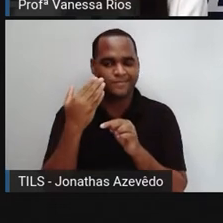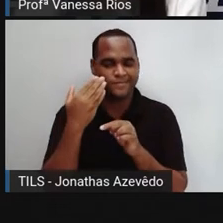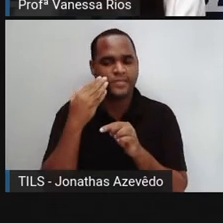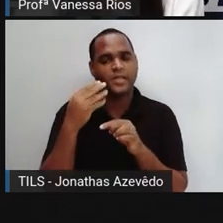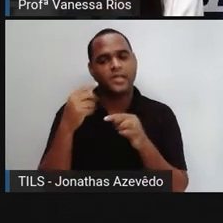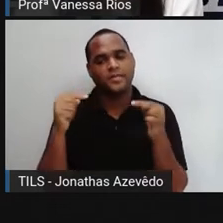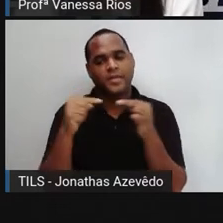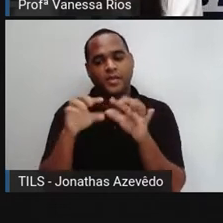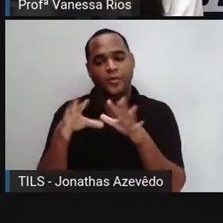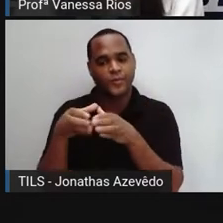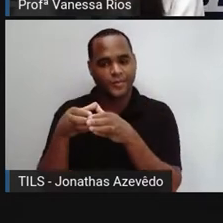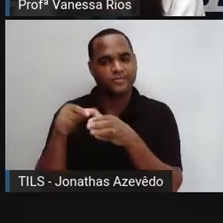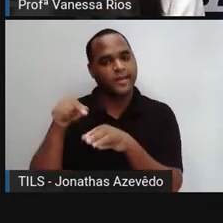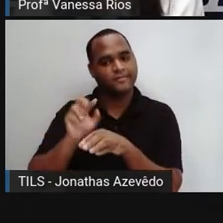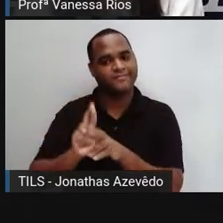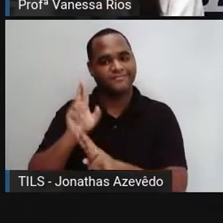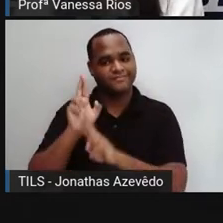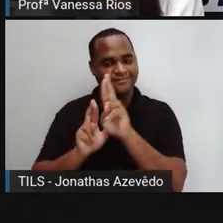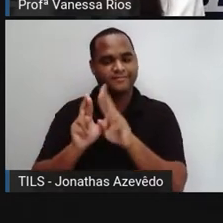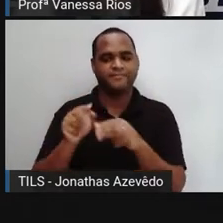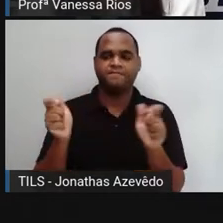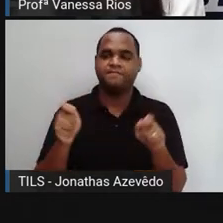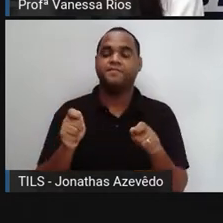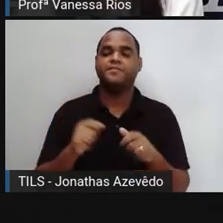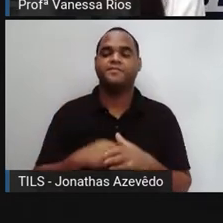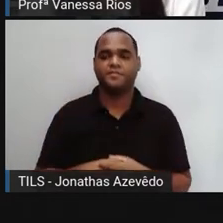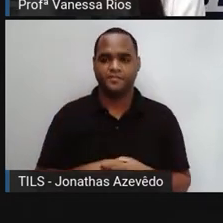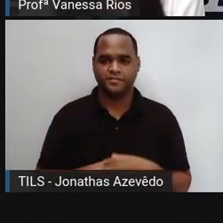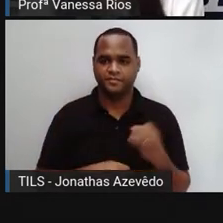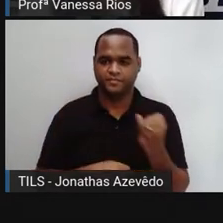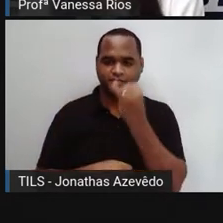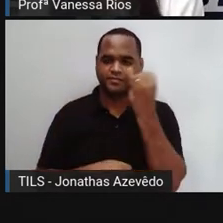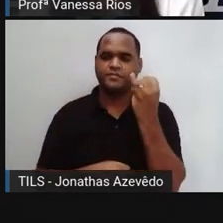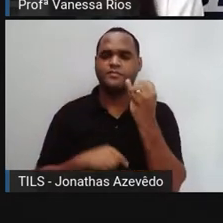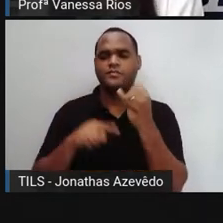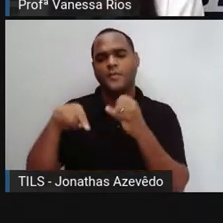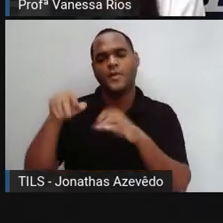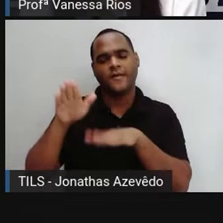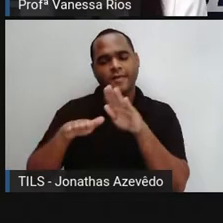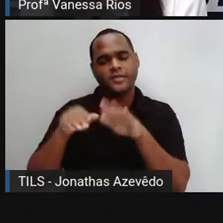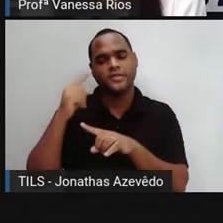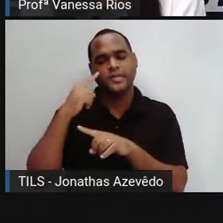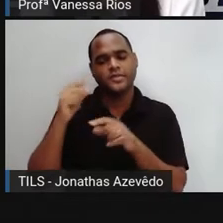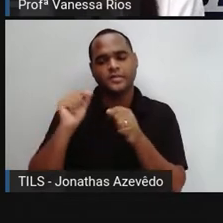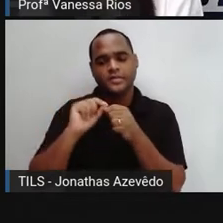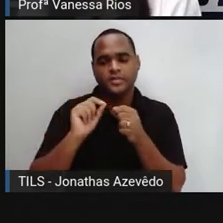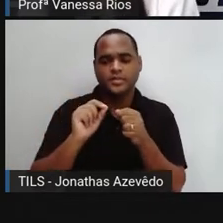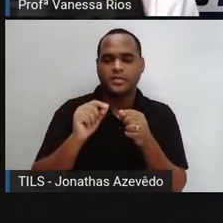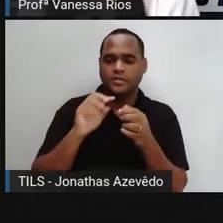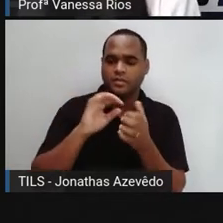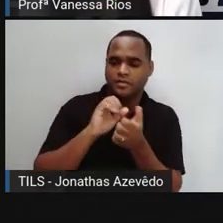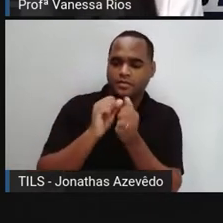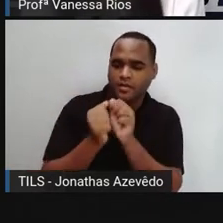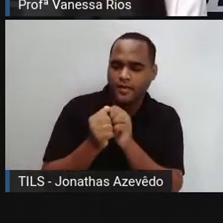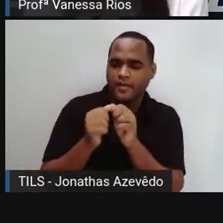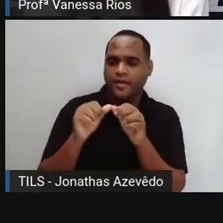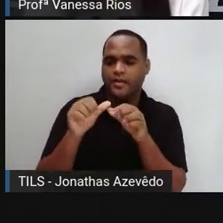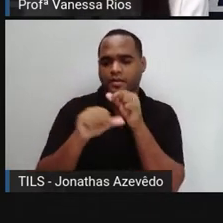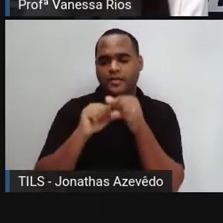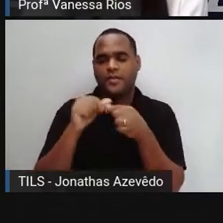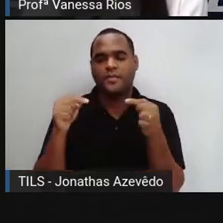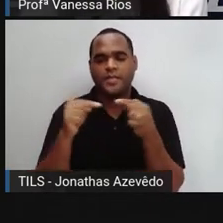determinado grupo. E aí, é bem interessante a gente, às vezes, fazer essa associação de língua com